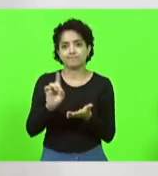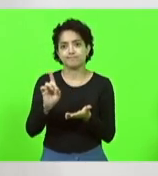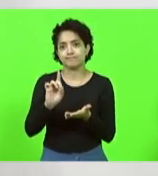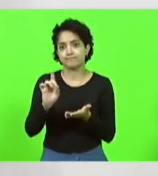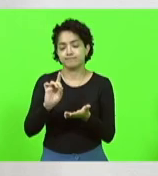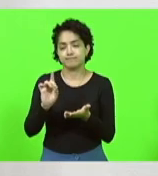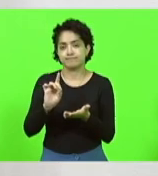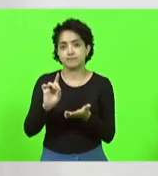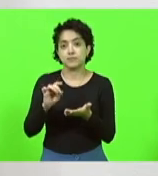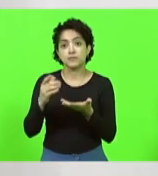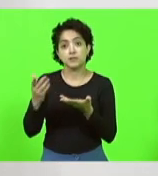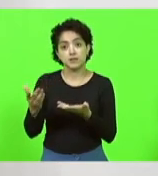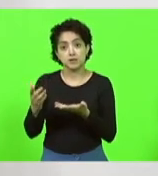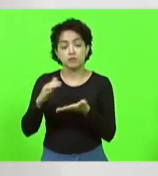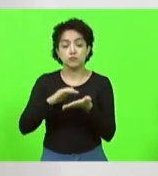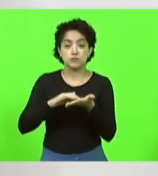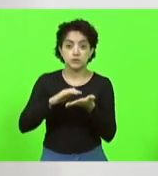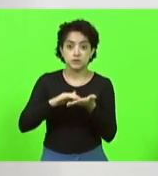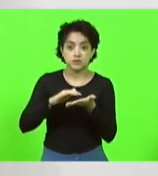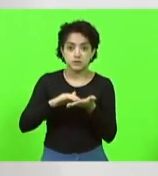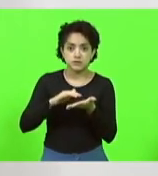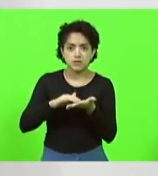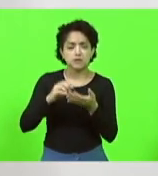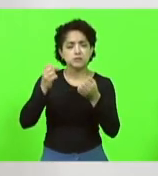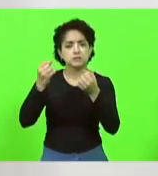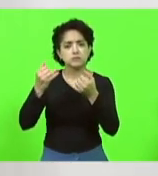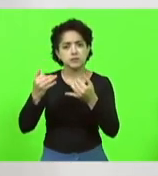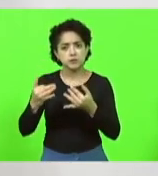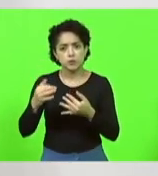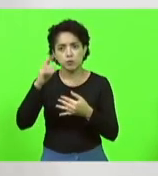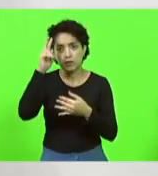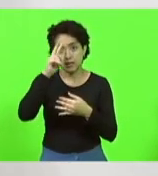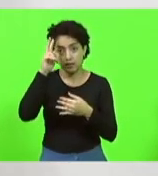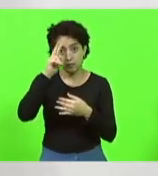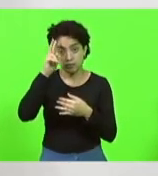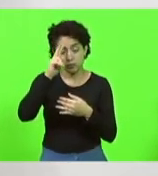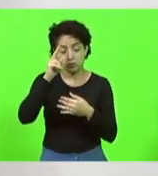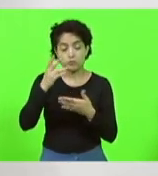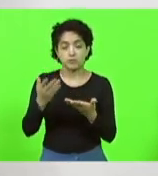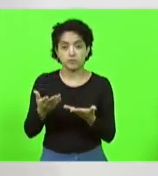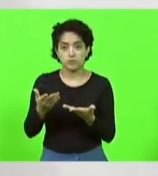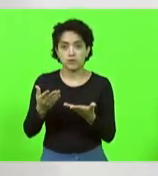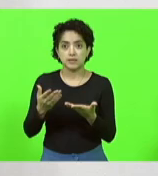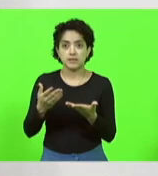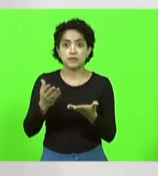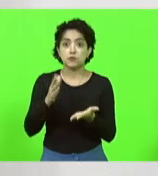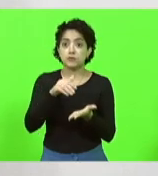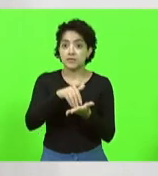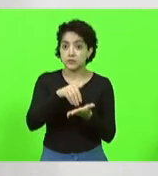E o secretário lembrou isso com muita propriedade. Tanto é que nas últimas audiências